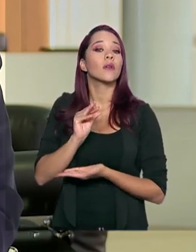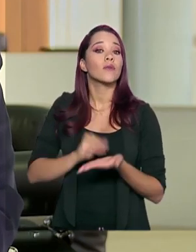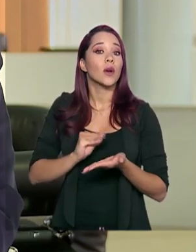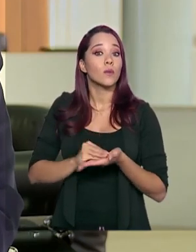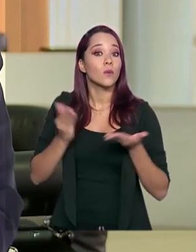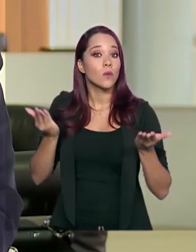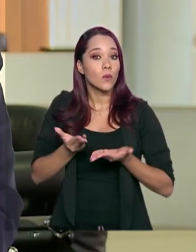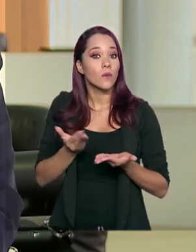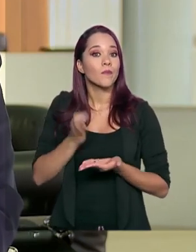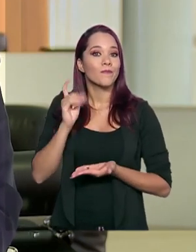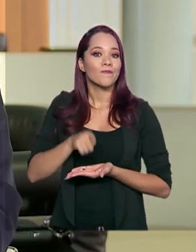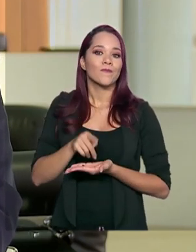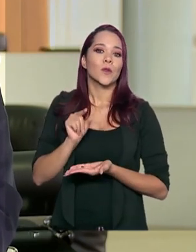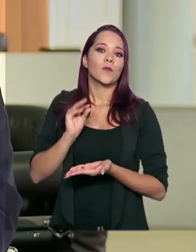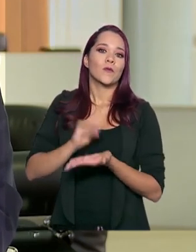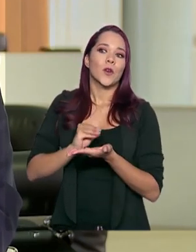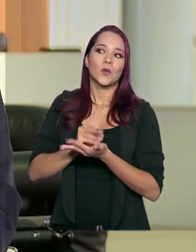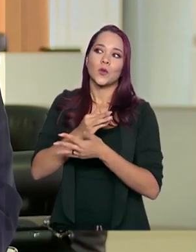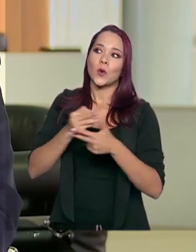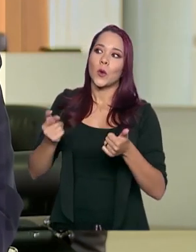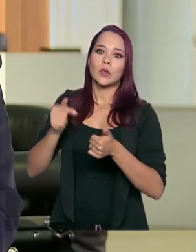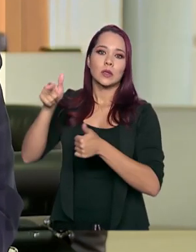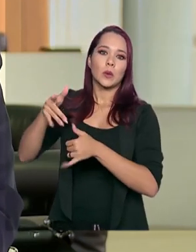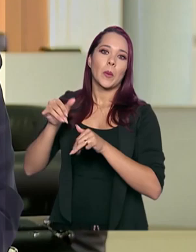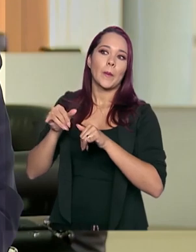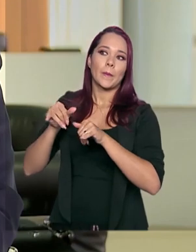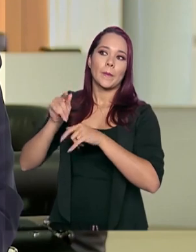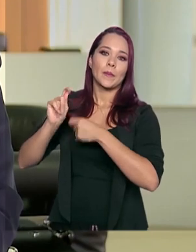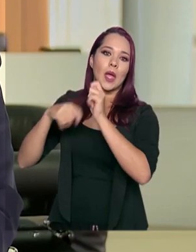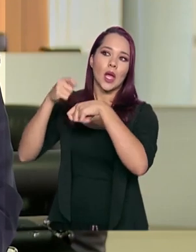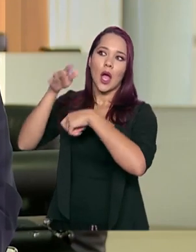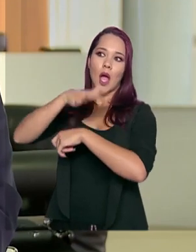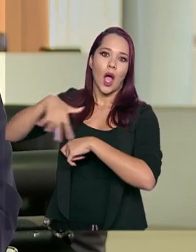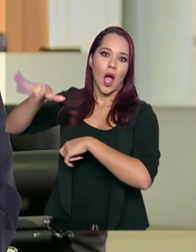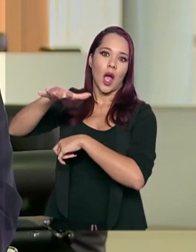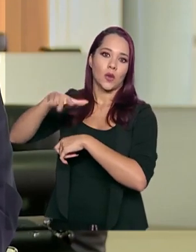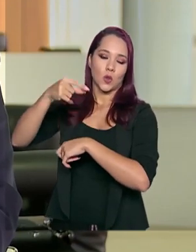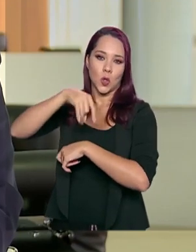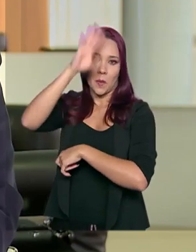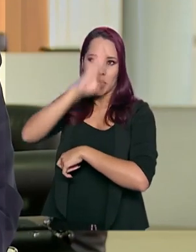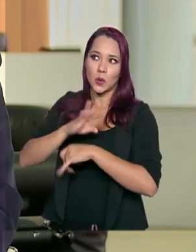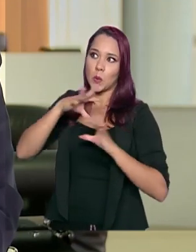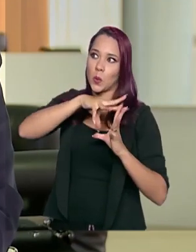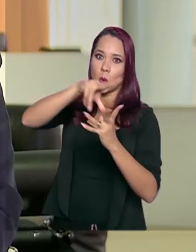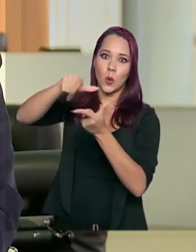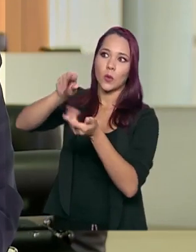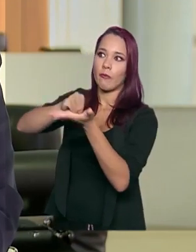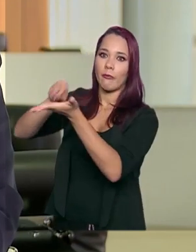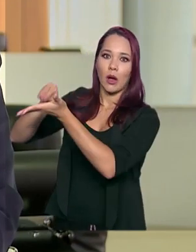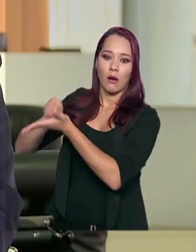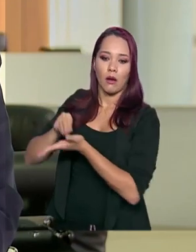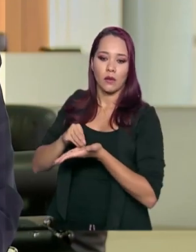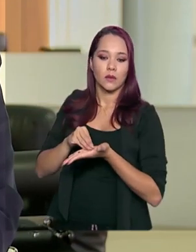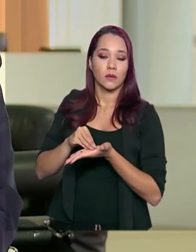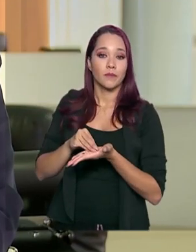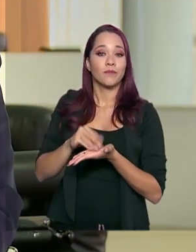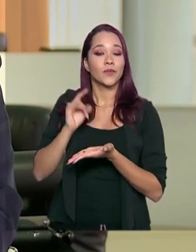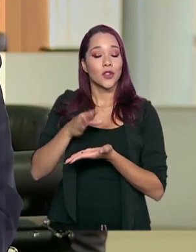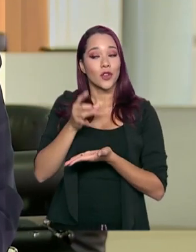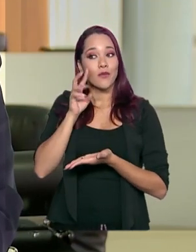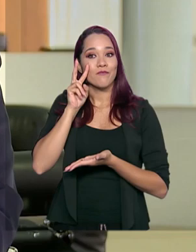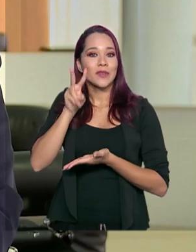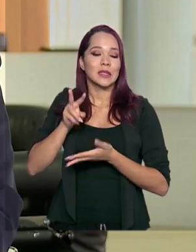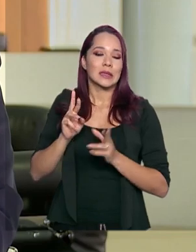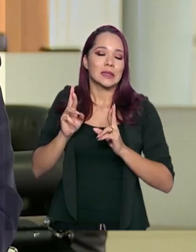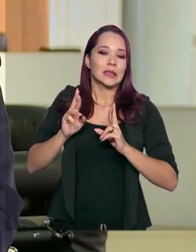hoje é a falta de insumos no mercado, que é um problema não só do Brasil, mas internacional. Mas eu vejo assim com muito otimismo porque